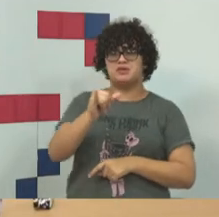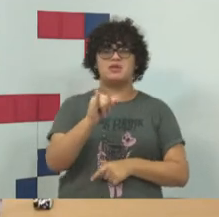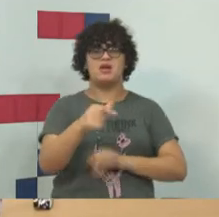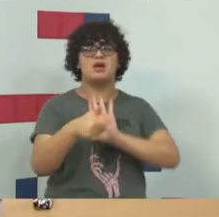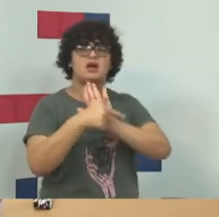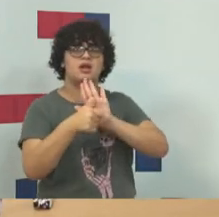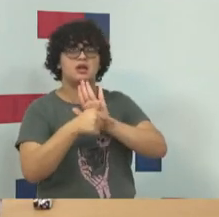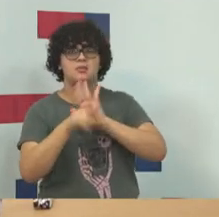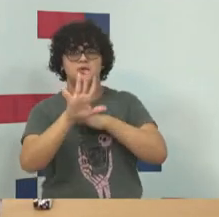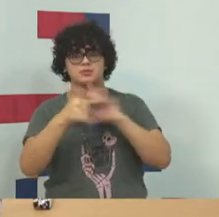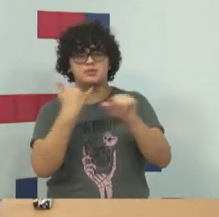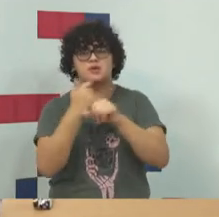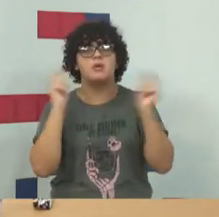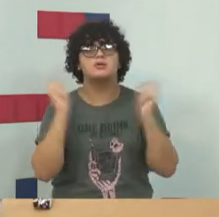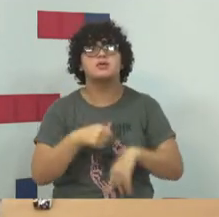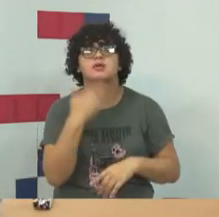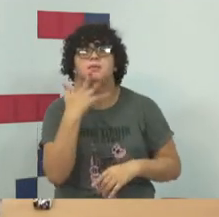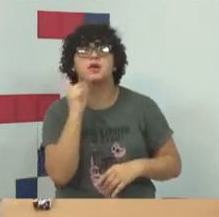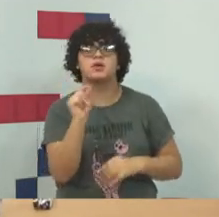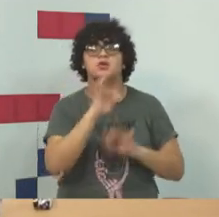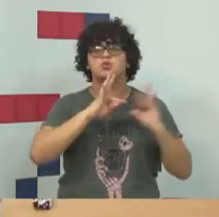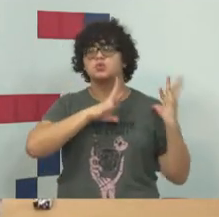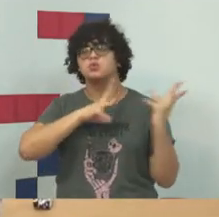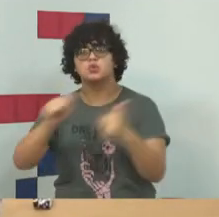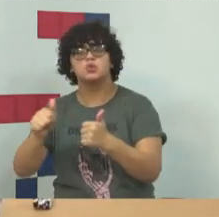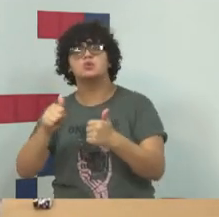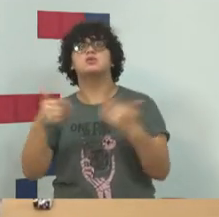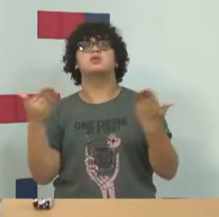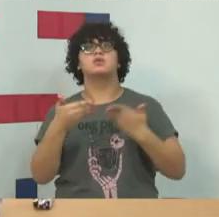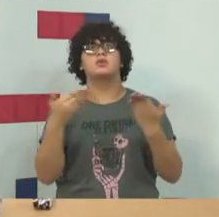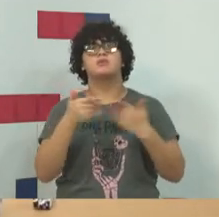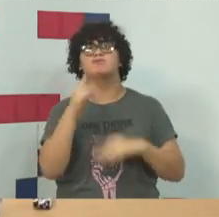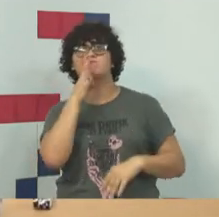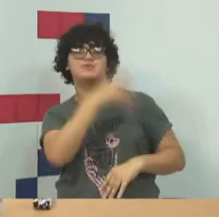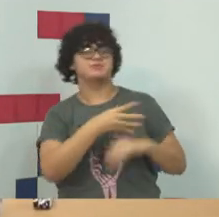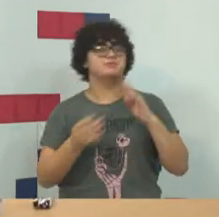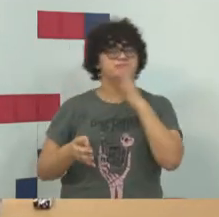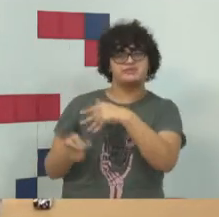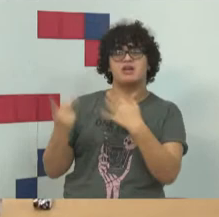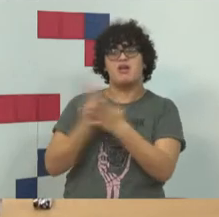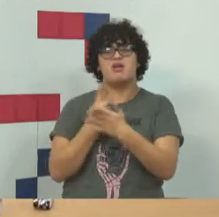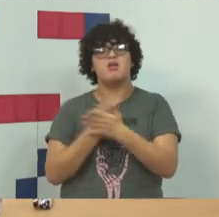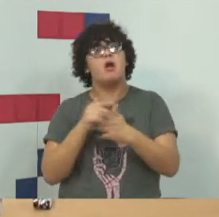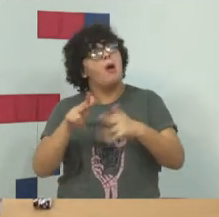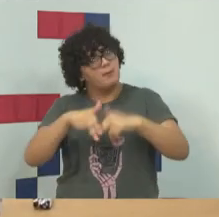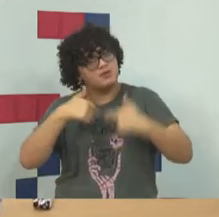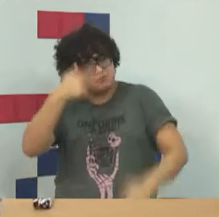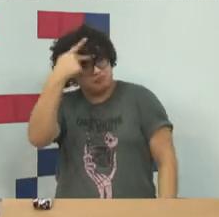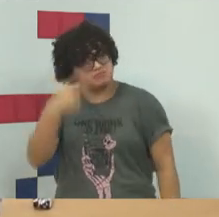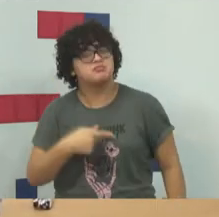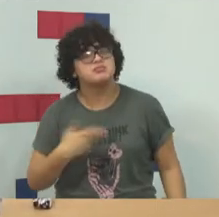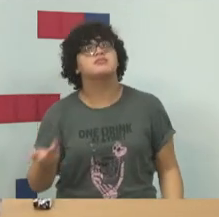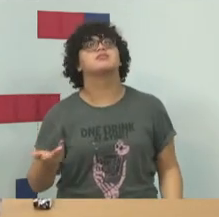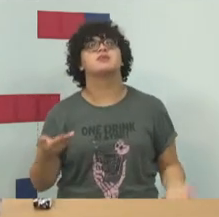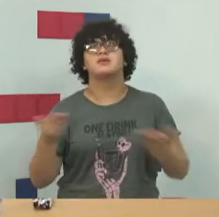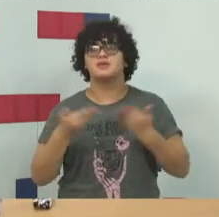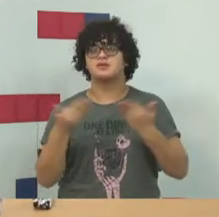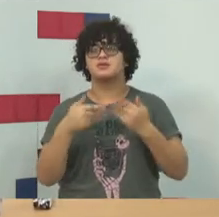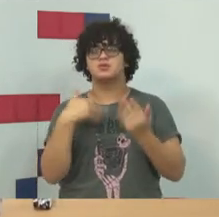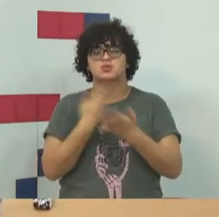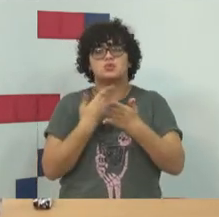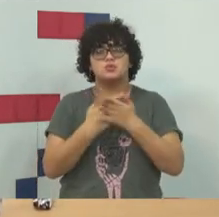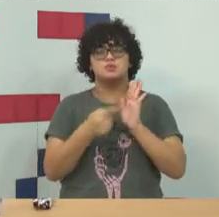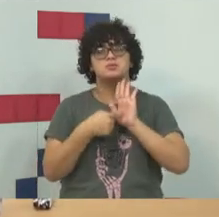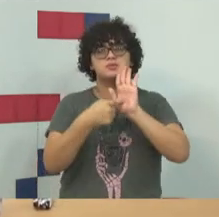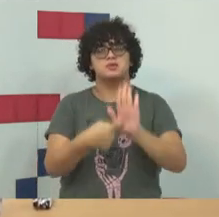porque não são só crimes, mas também contravenções. Por isso, eu pessoalmente denomino esta área de estudo